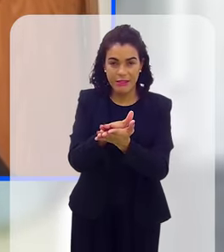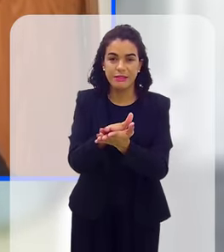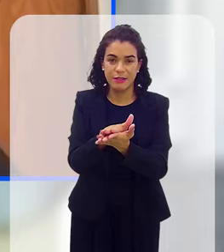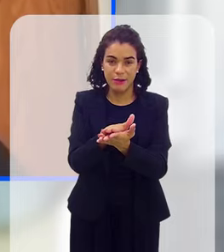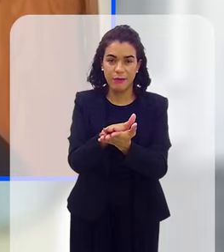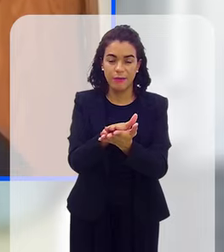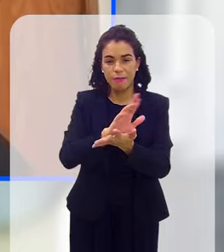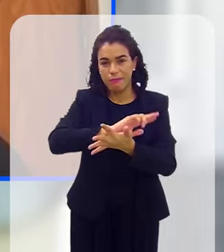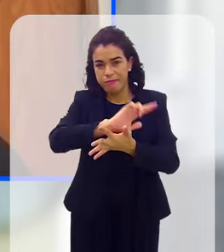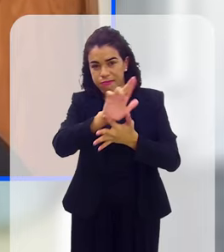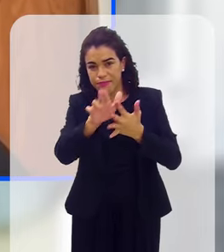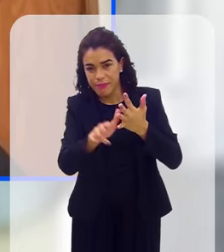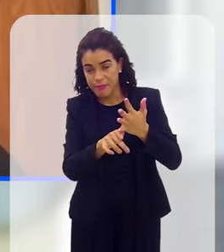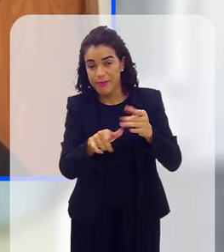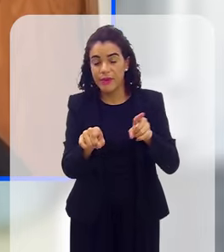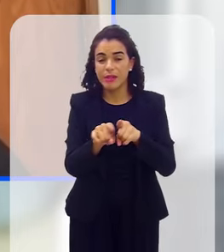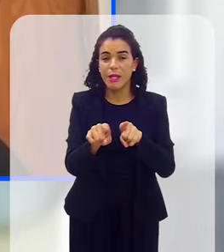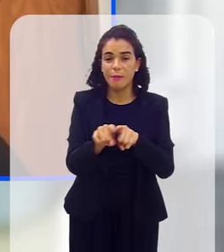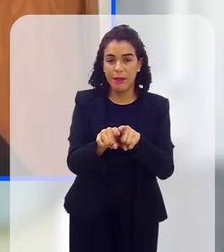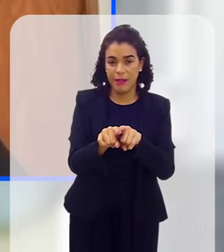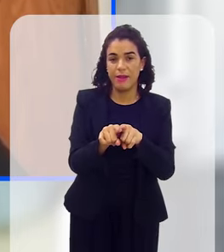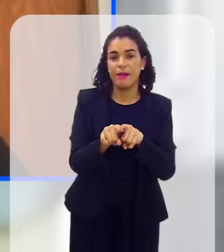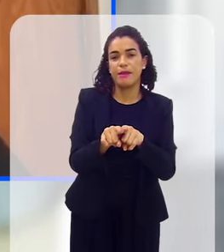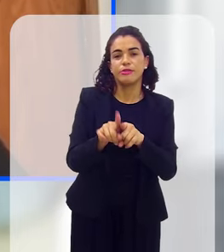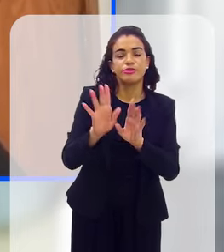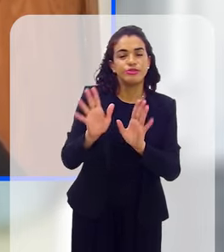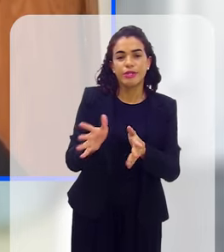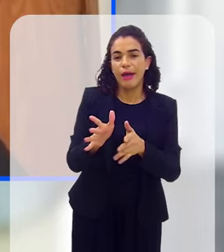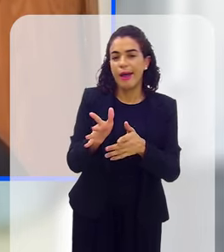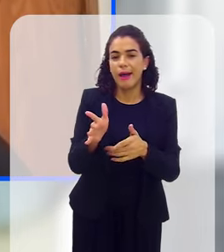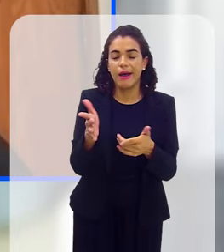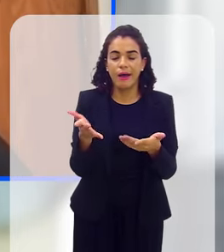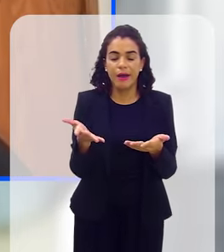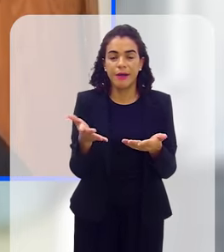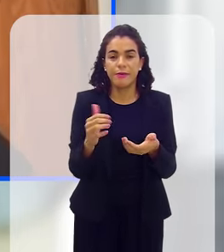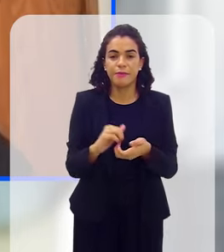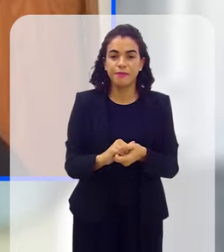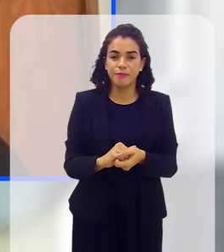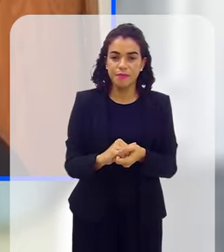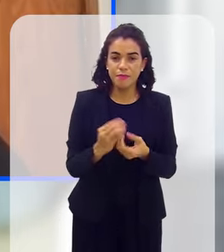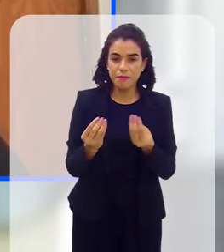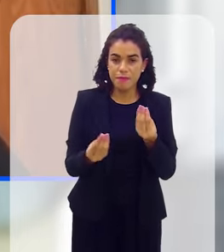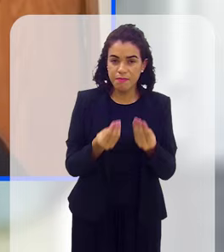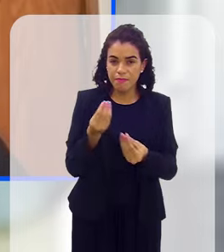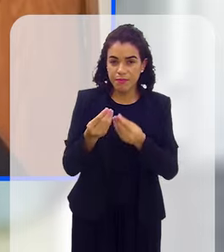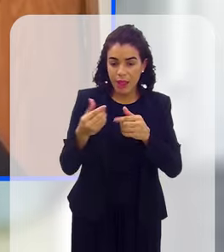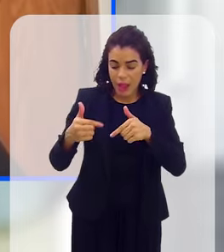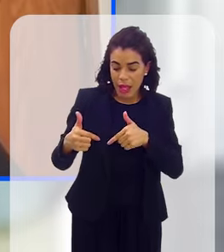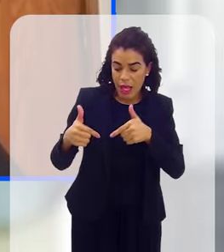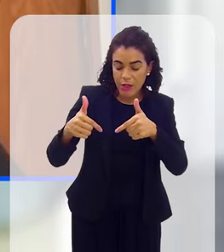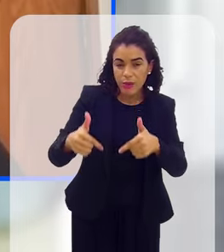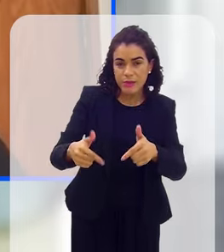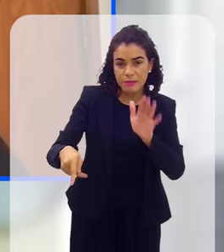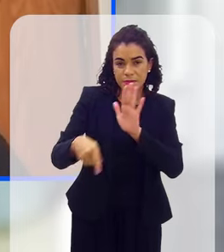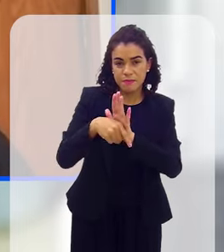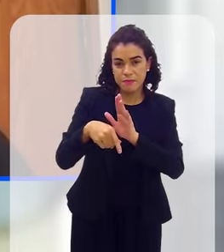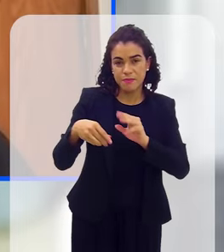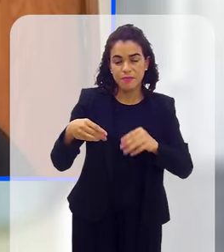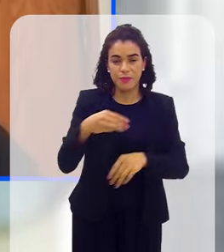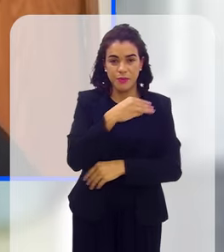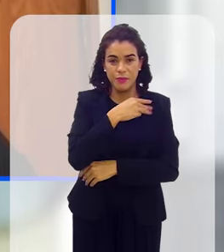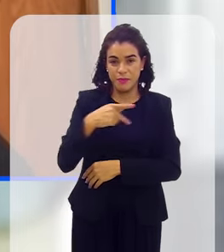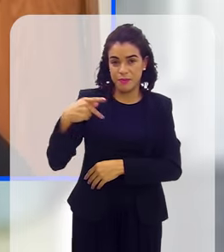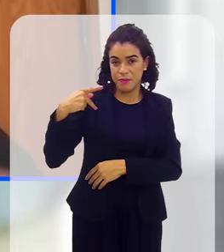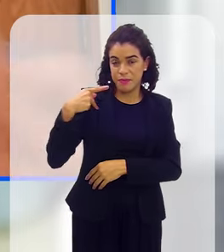operação e também sofreram, por óbvio, a atuação do Ministério Público